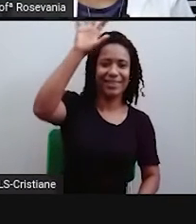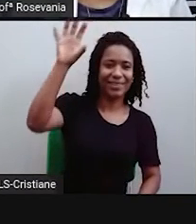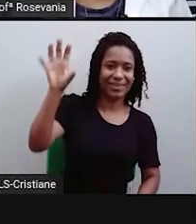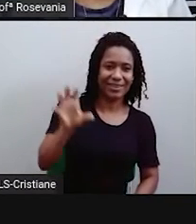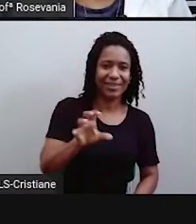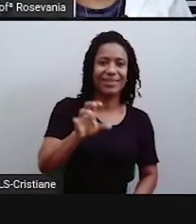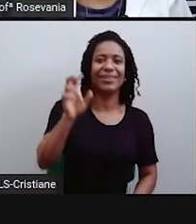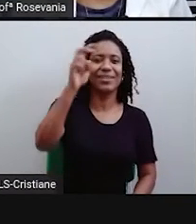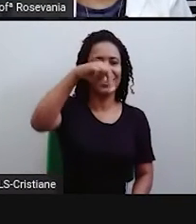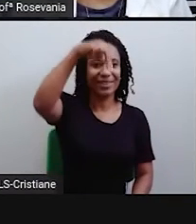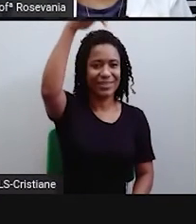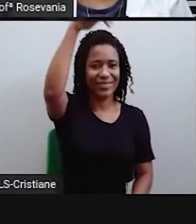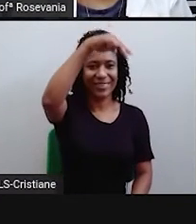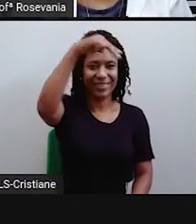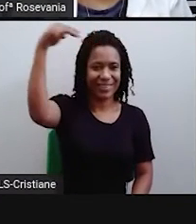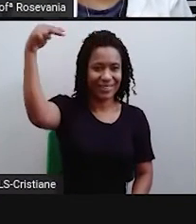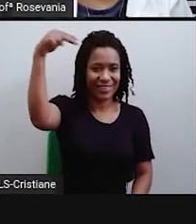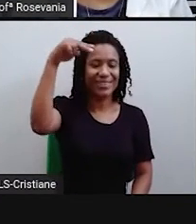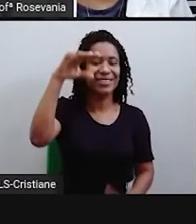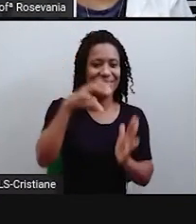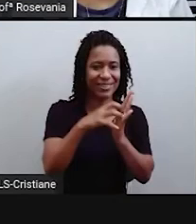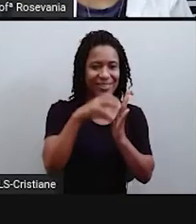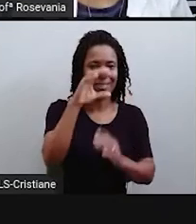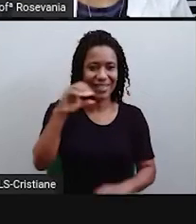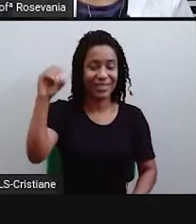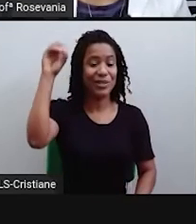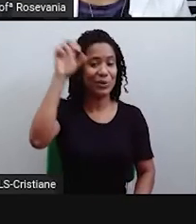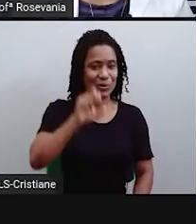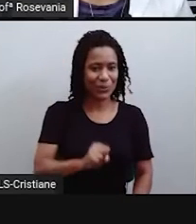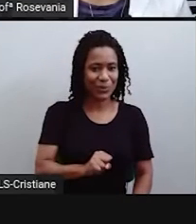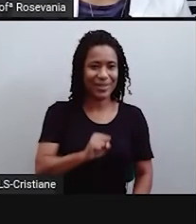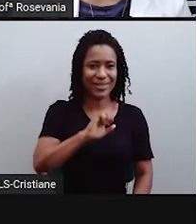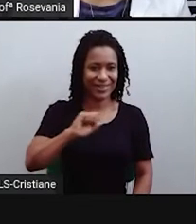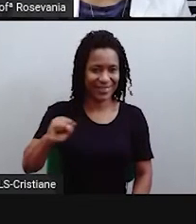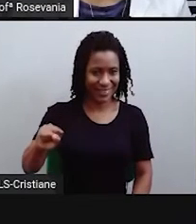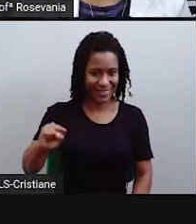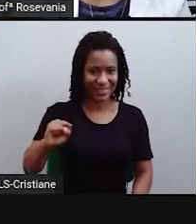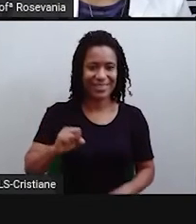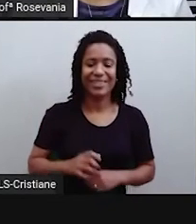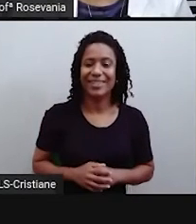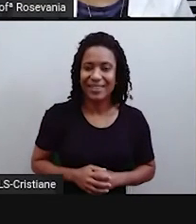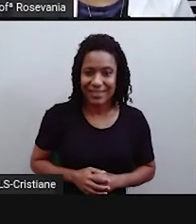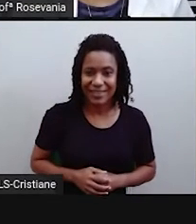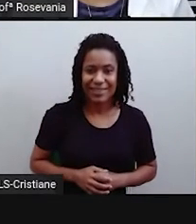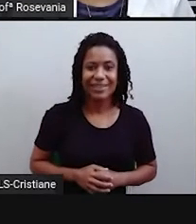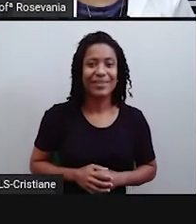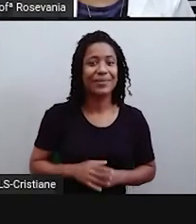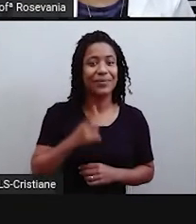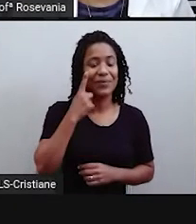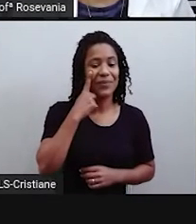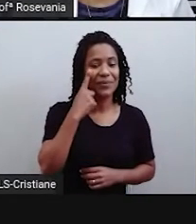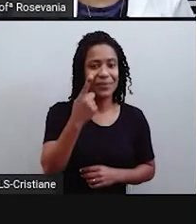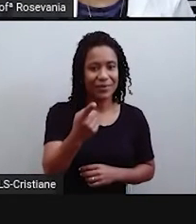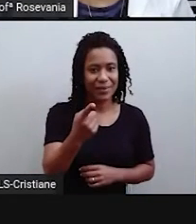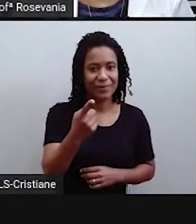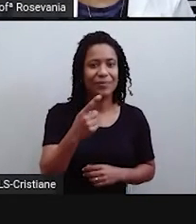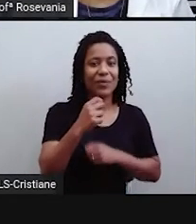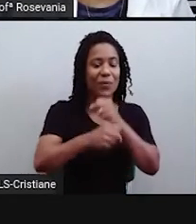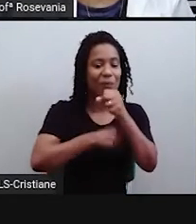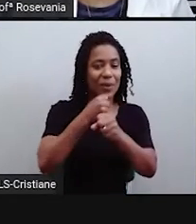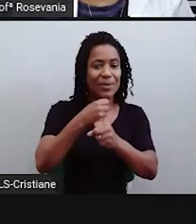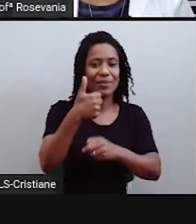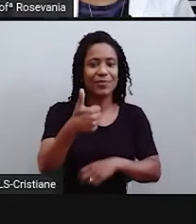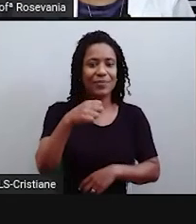Norte, a região Nordeste, Centro-Oeste, Sul e Sudeste. Em 1975, o estado da Guanabara é